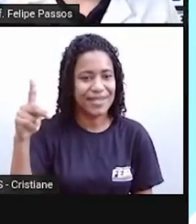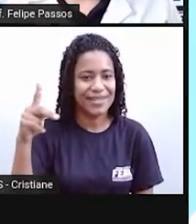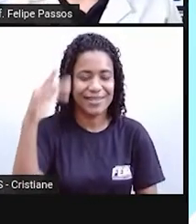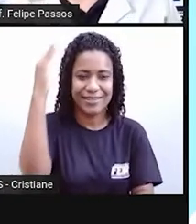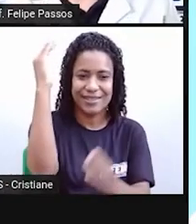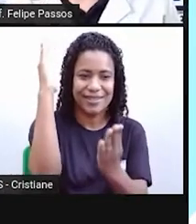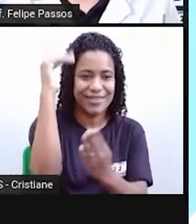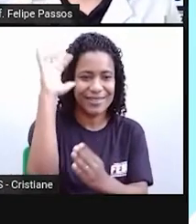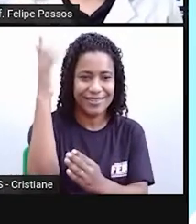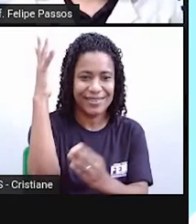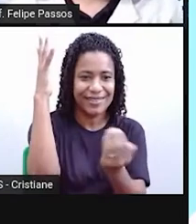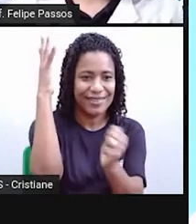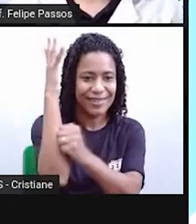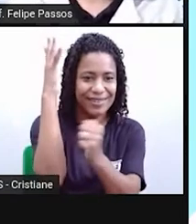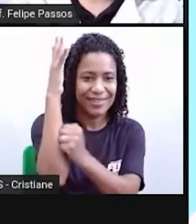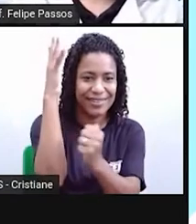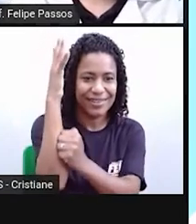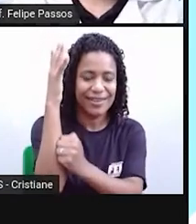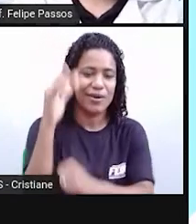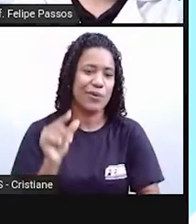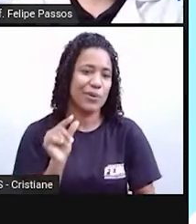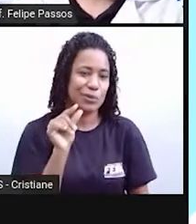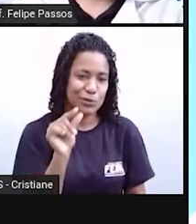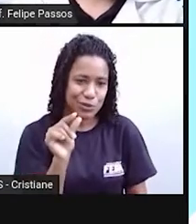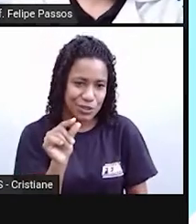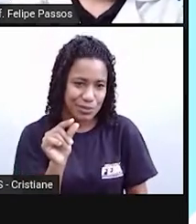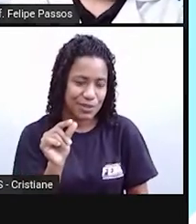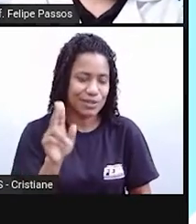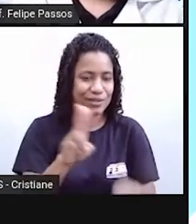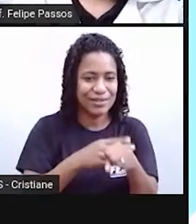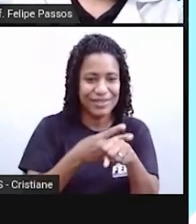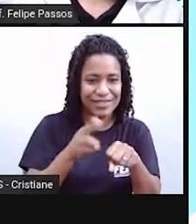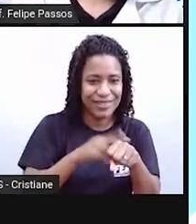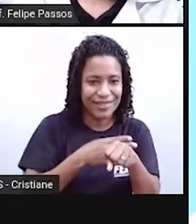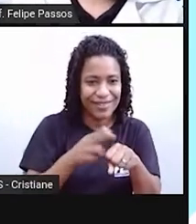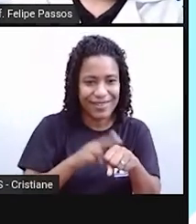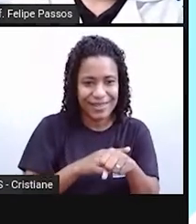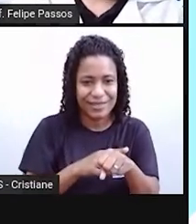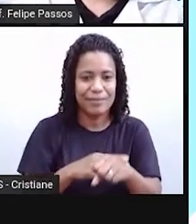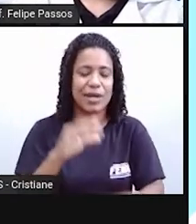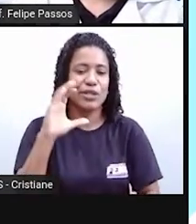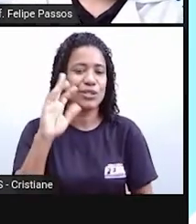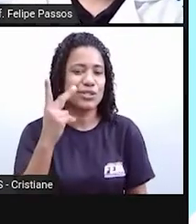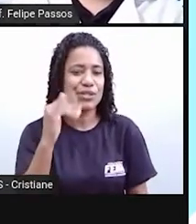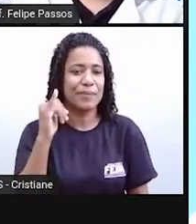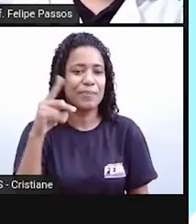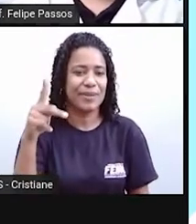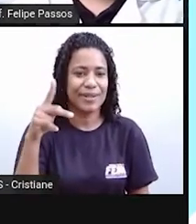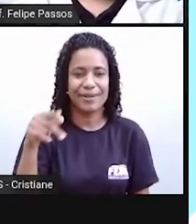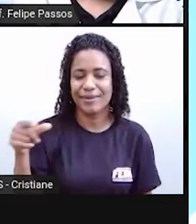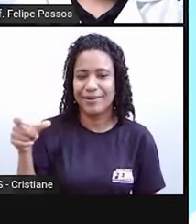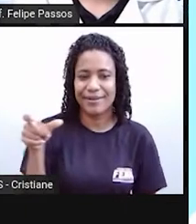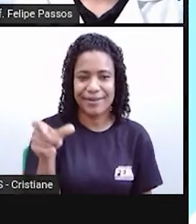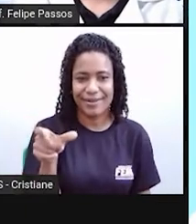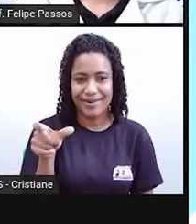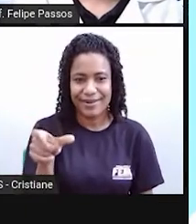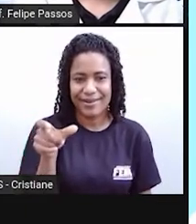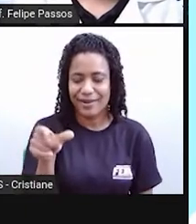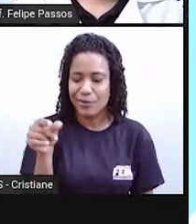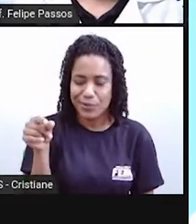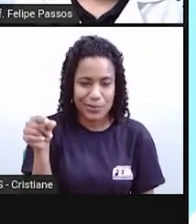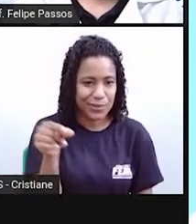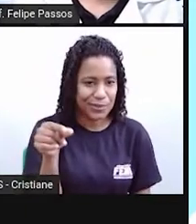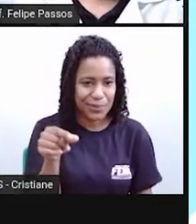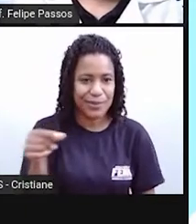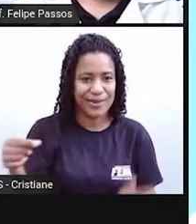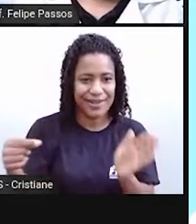de madeira. Chip de chocolate, um pedacinho de chocolate. Mas a gente usa chip para aquele cartão de memória, de